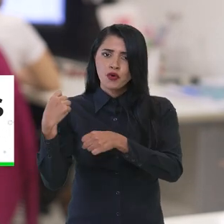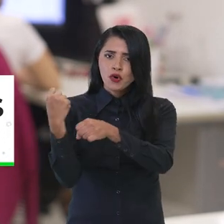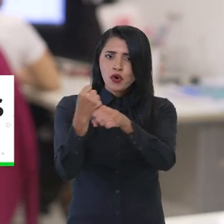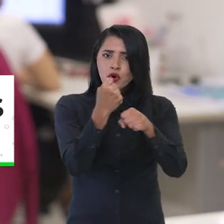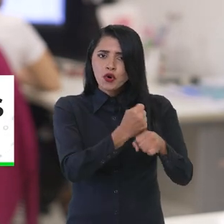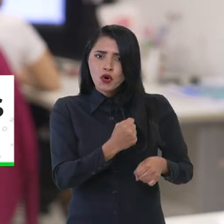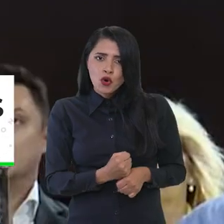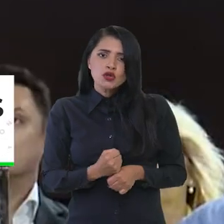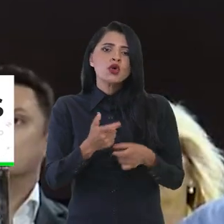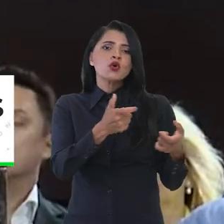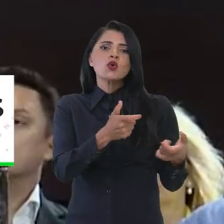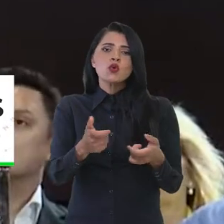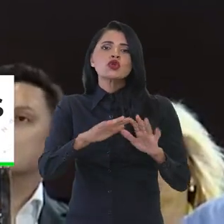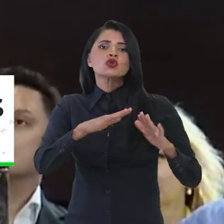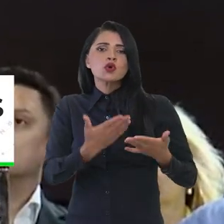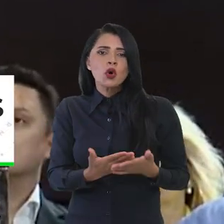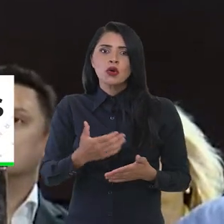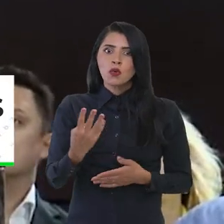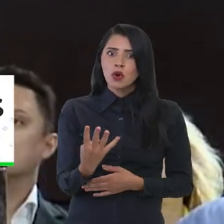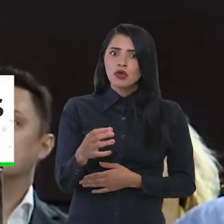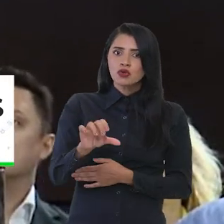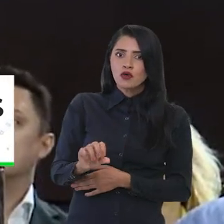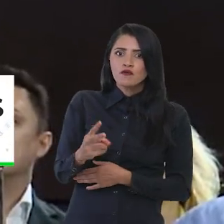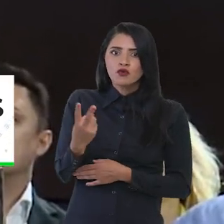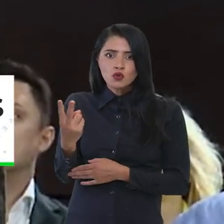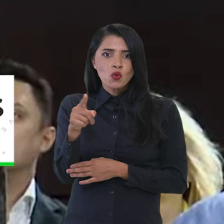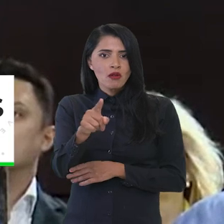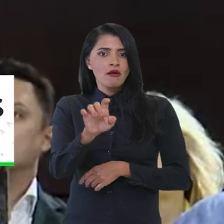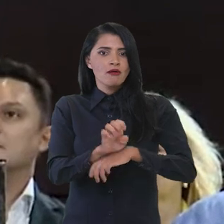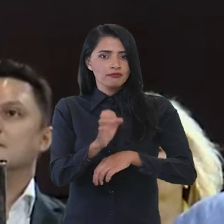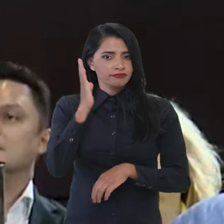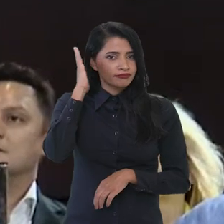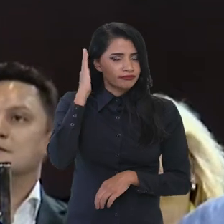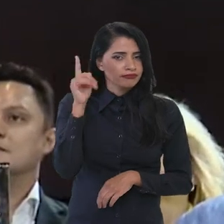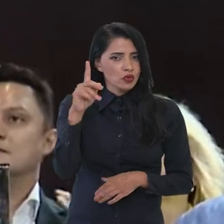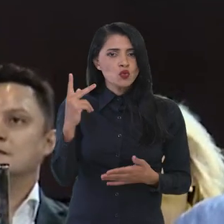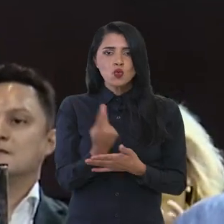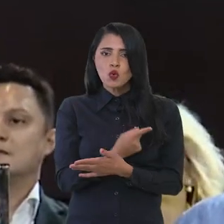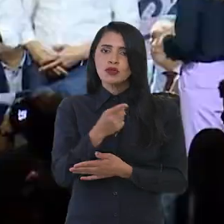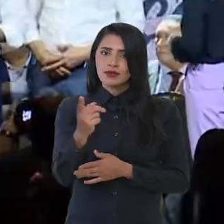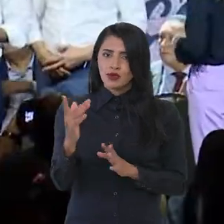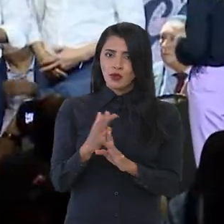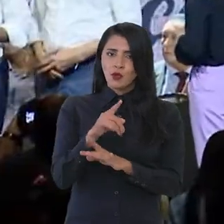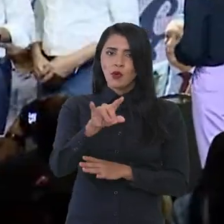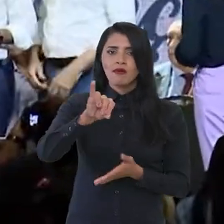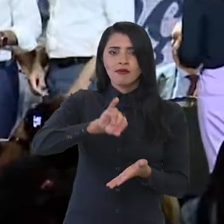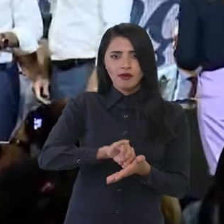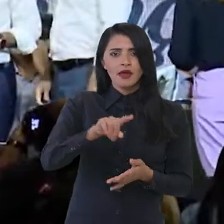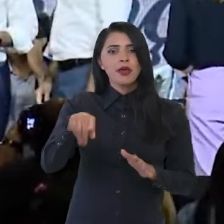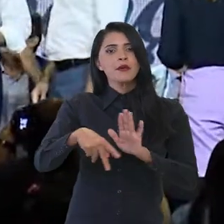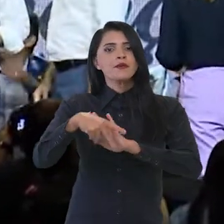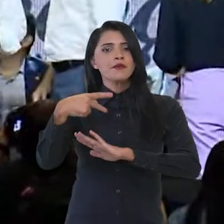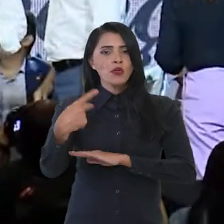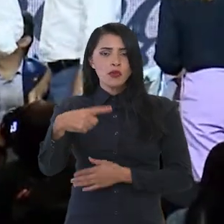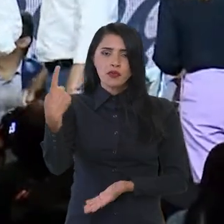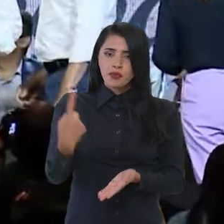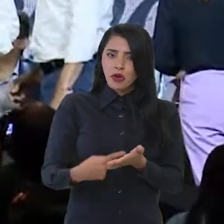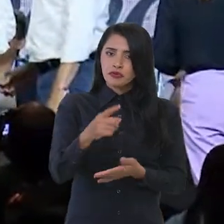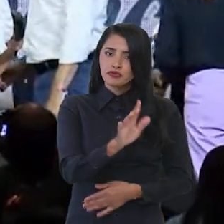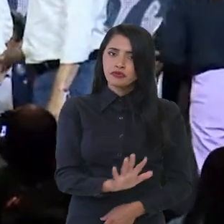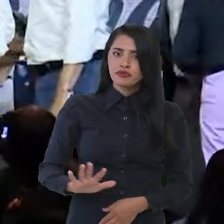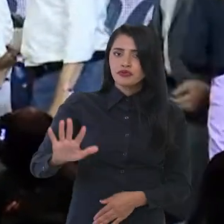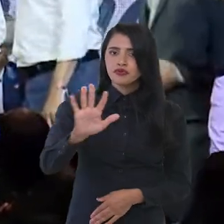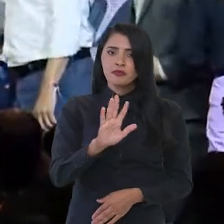retomada de obras em 492 escolas no Pará. O evento foi na cidade de Belém e faz parte do